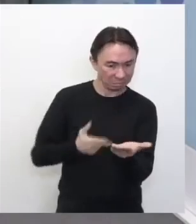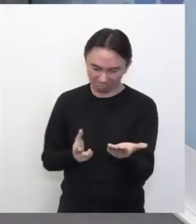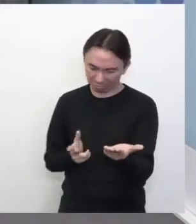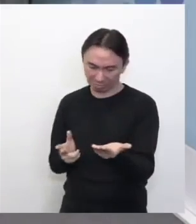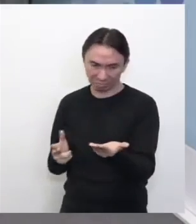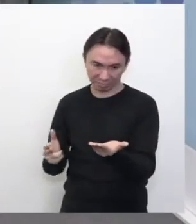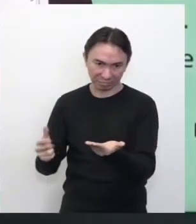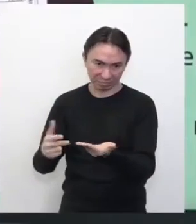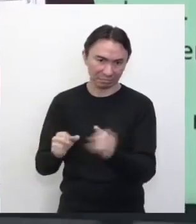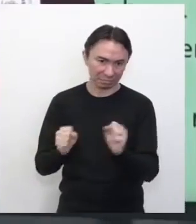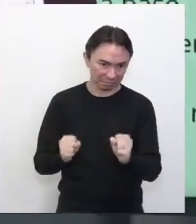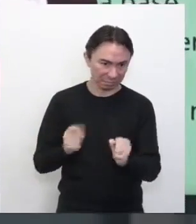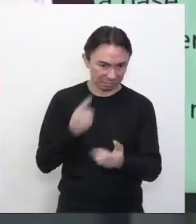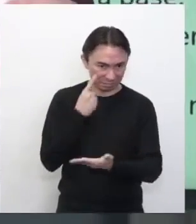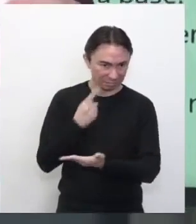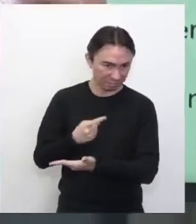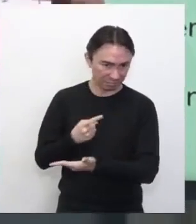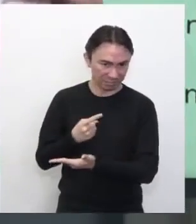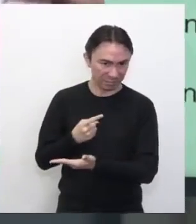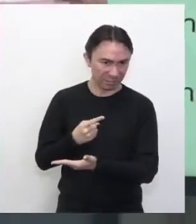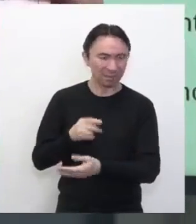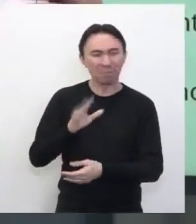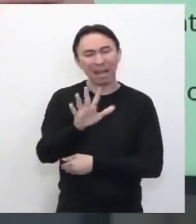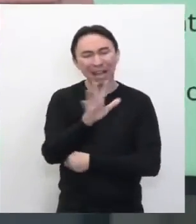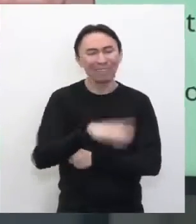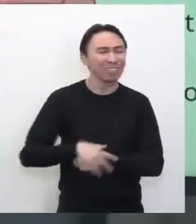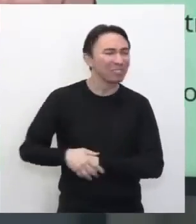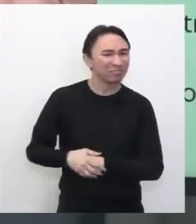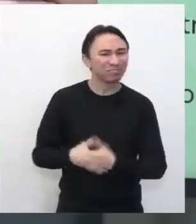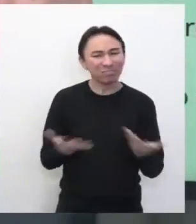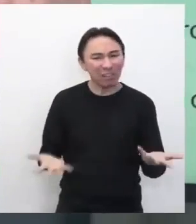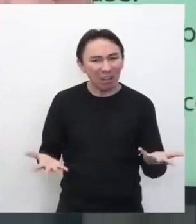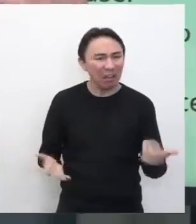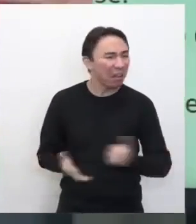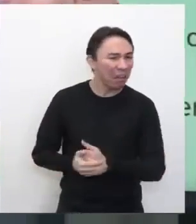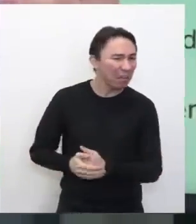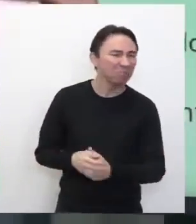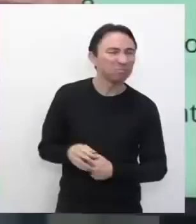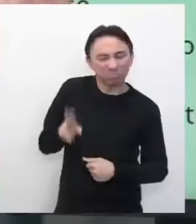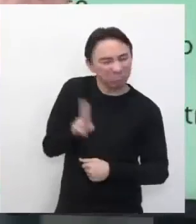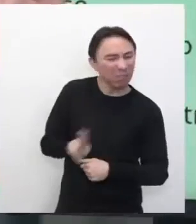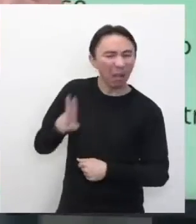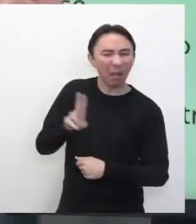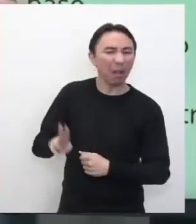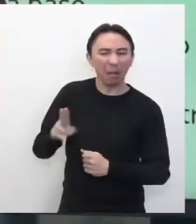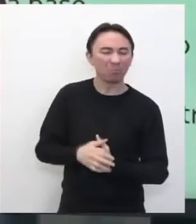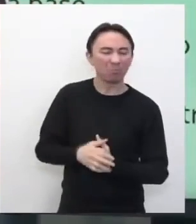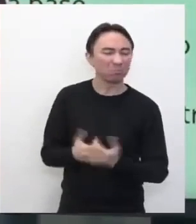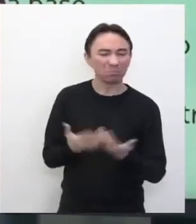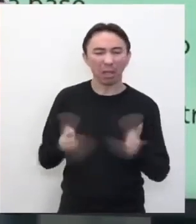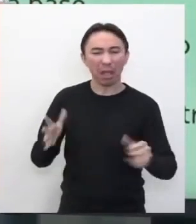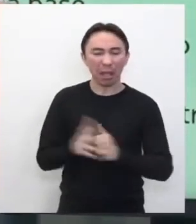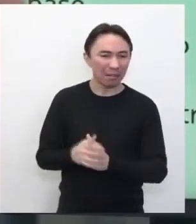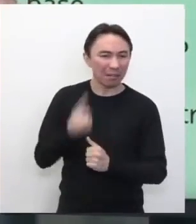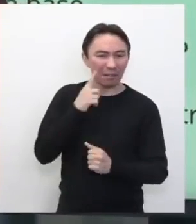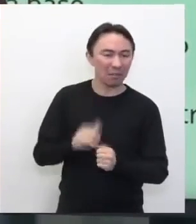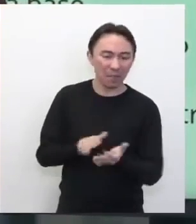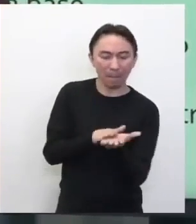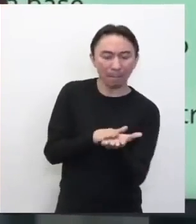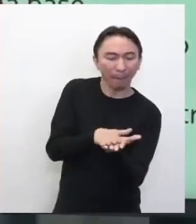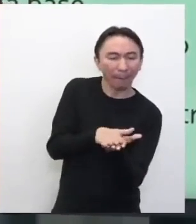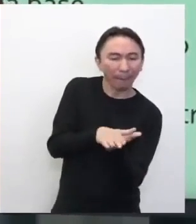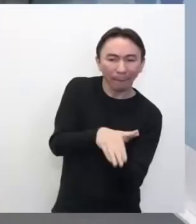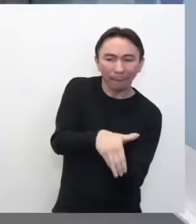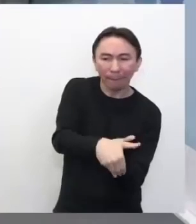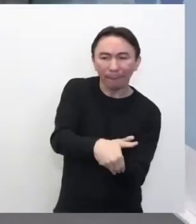basicamente montar. Ah, mas eu não quero utilizar um molde. Eu não tenho a questão da impressão e etc. Nós